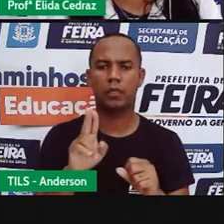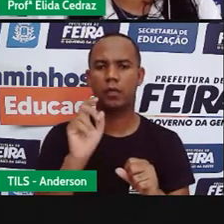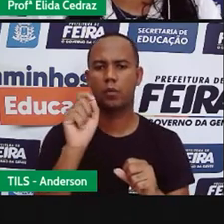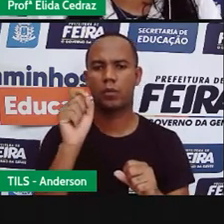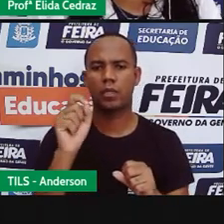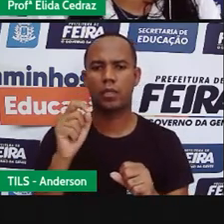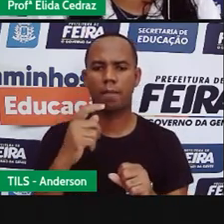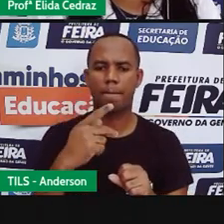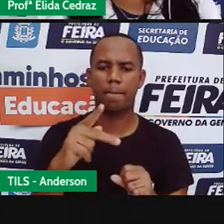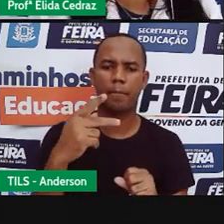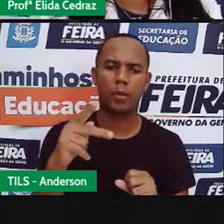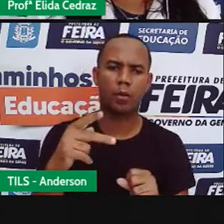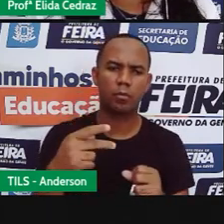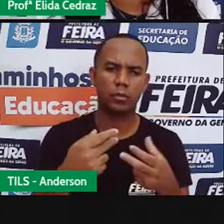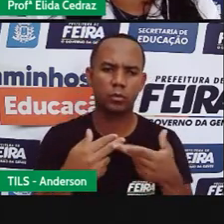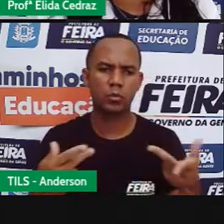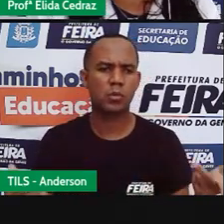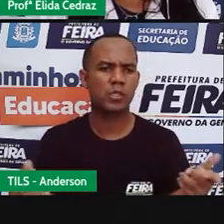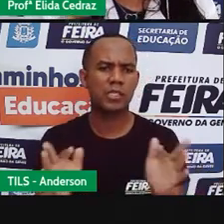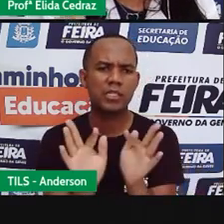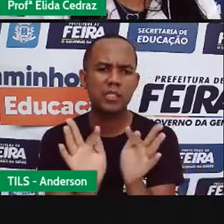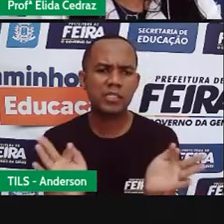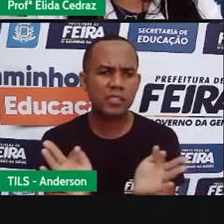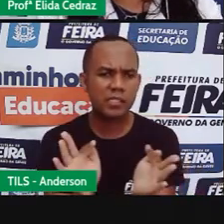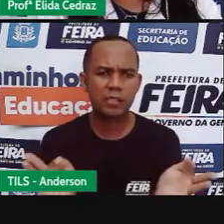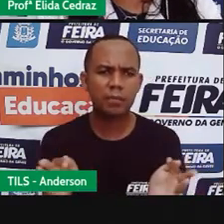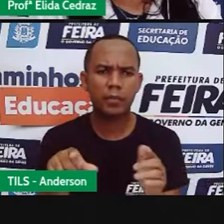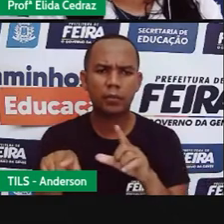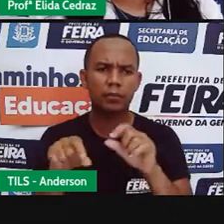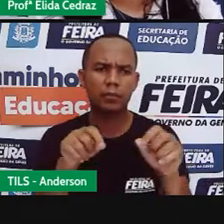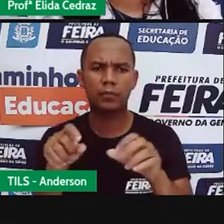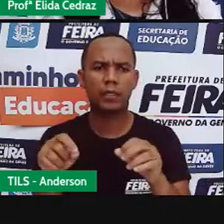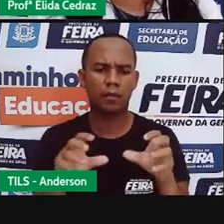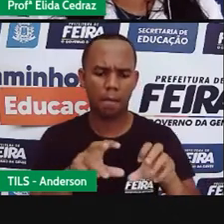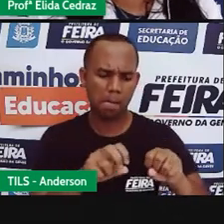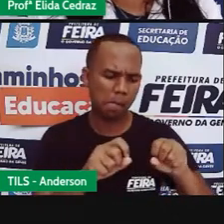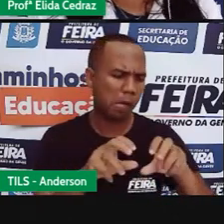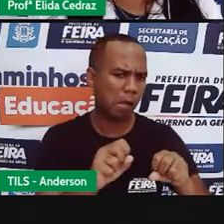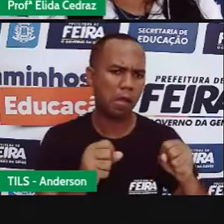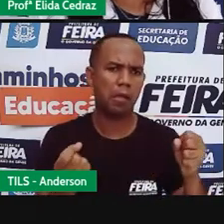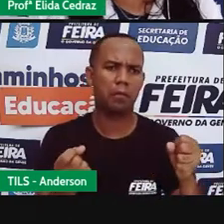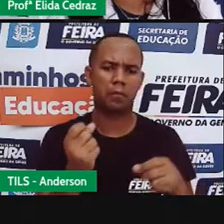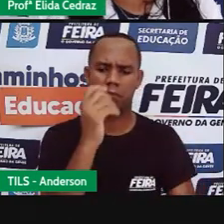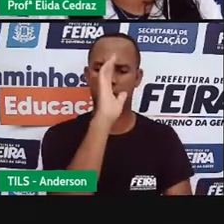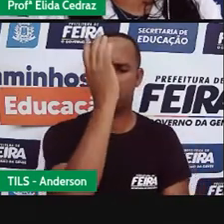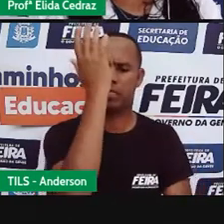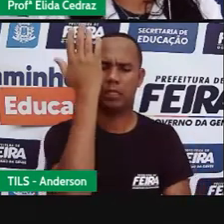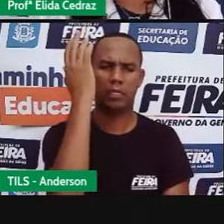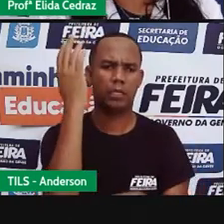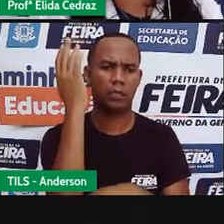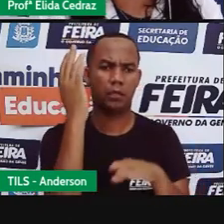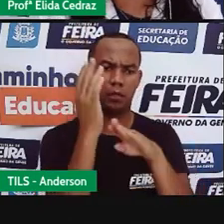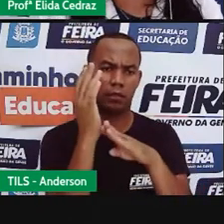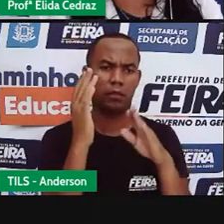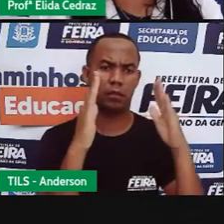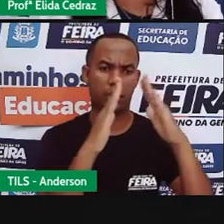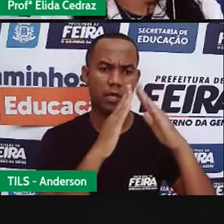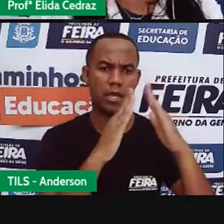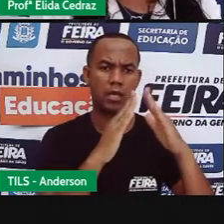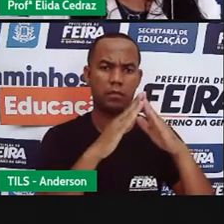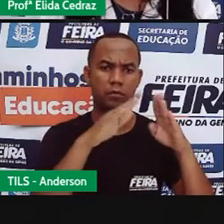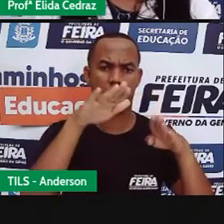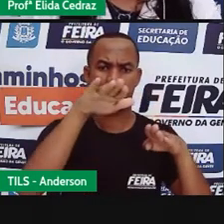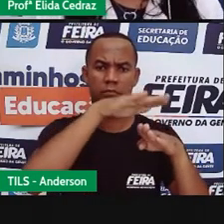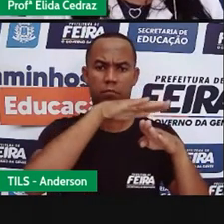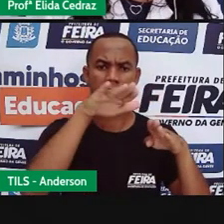materiais que não agridem no meio ambiente barro madeira de demolição e bambu com telhado de